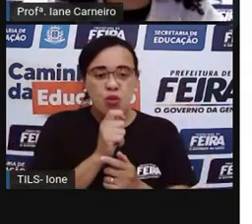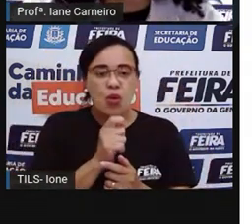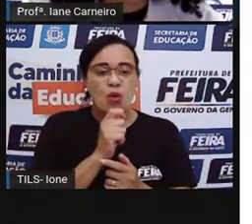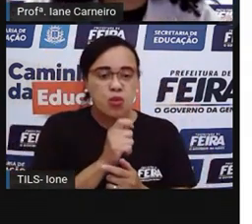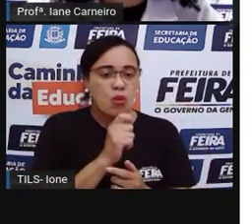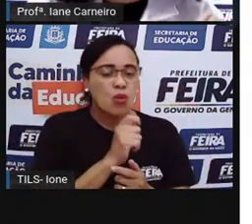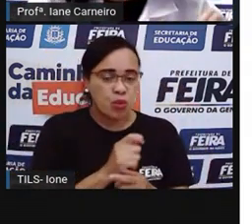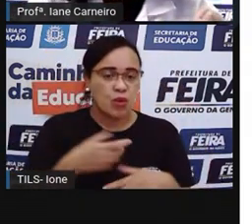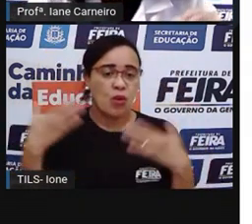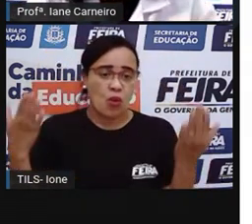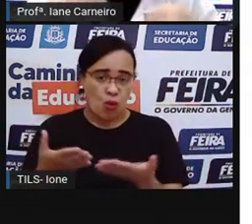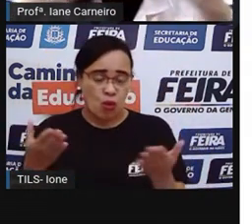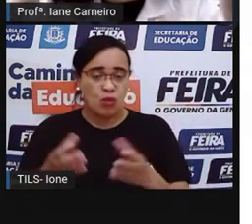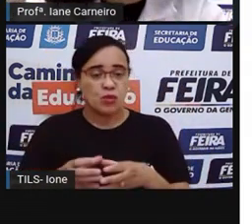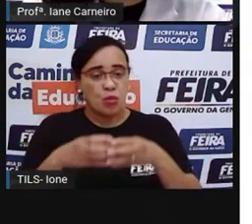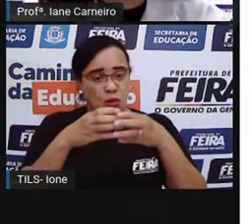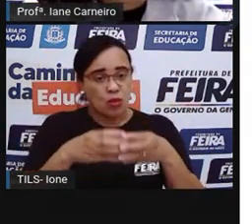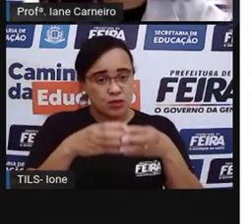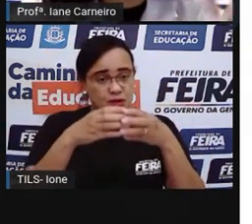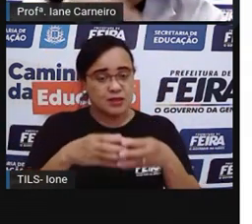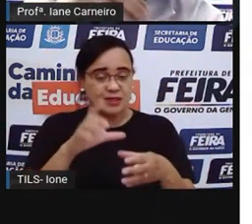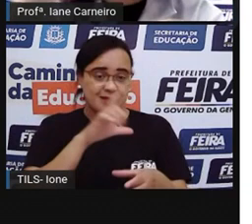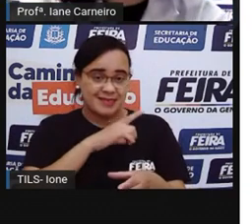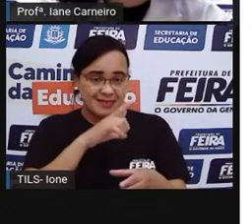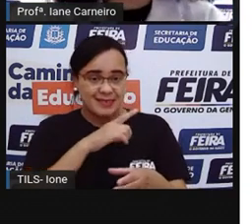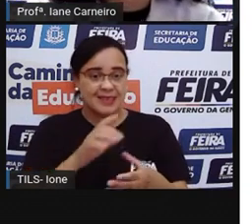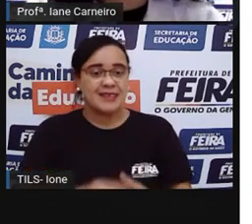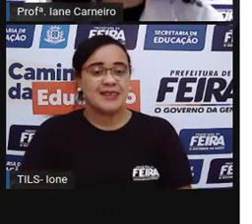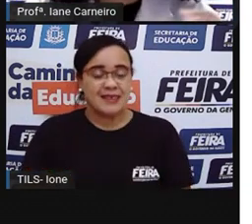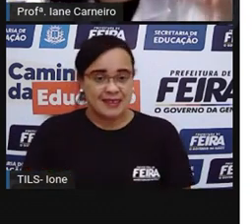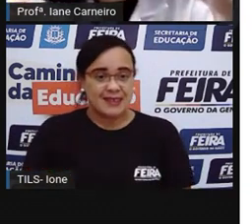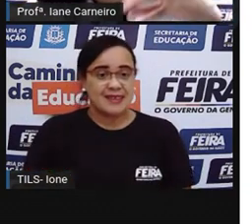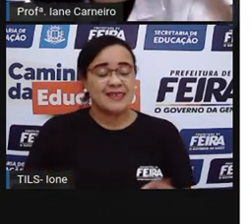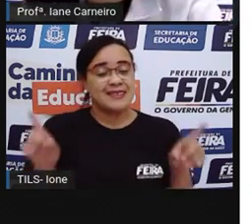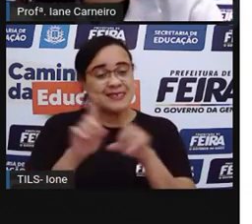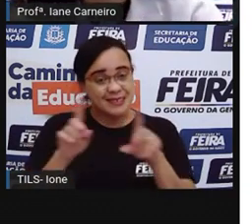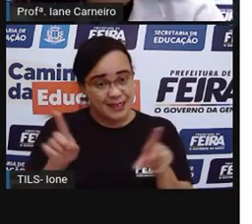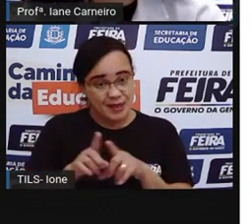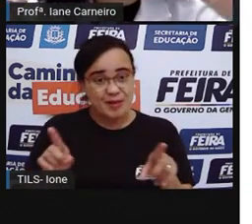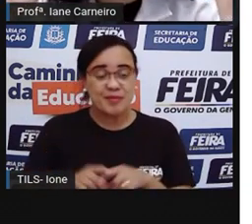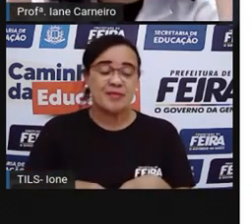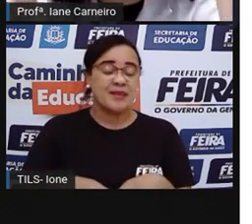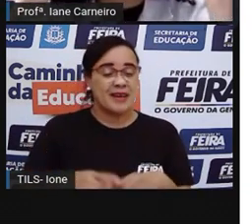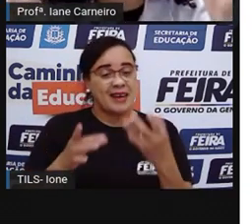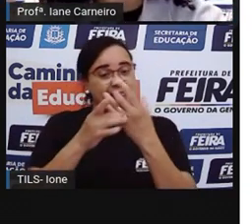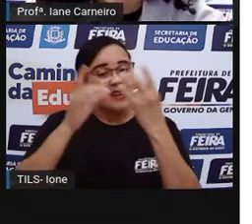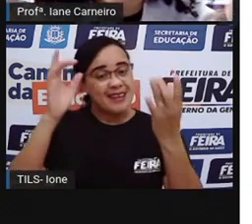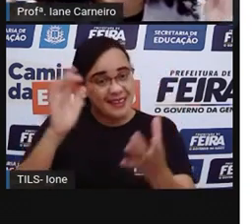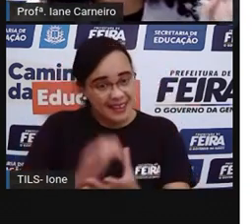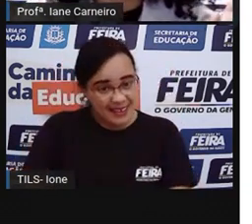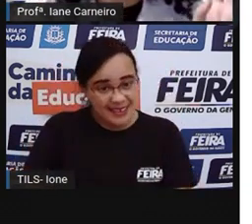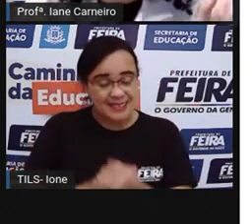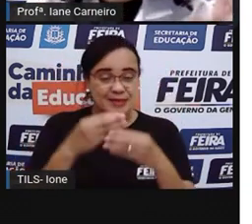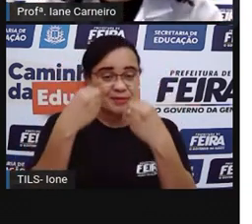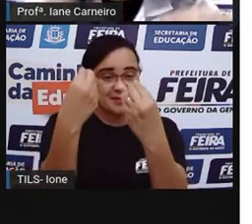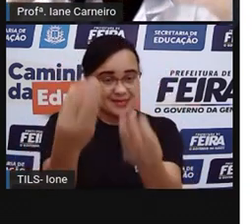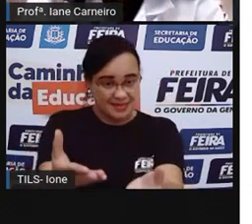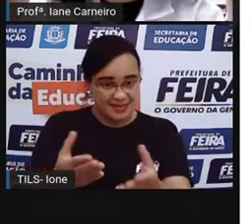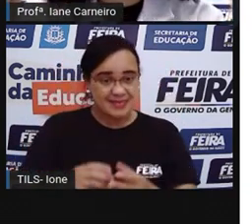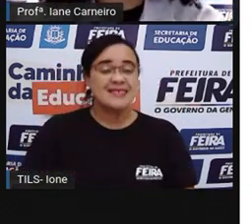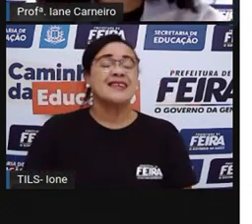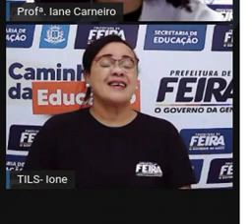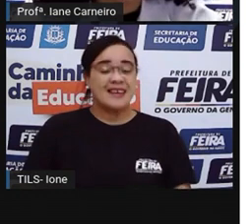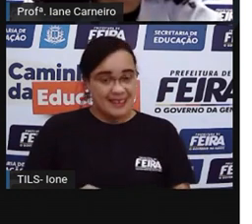potinho, né? Tem gente que em casamento entrega para os convidados a bolinha de sabão, ao invés de jogar o arroz nos noivos, né?